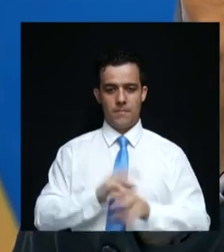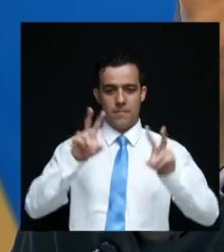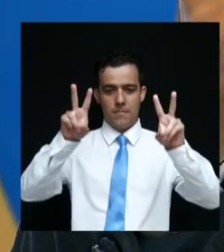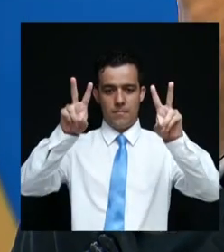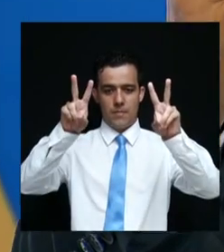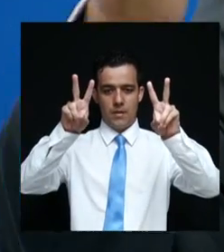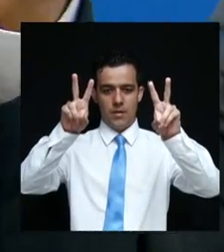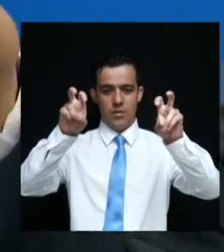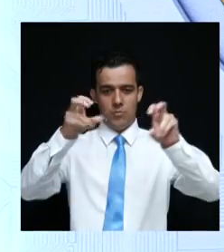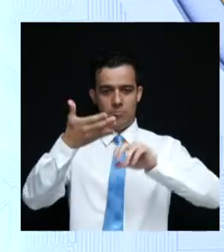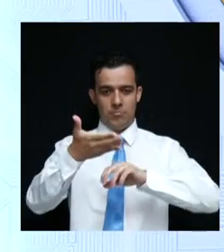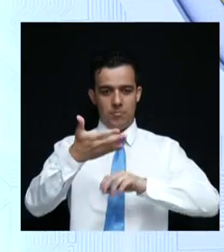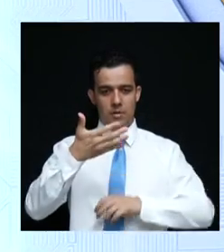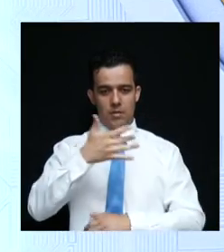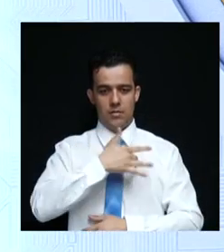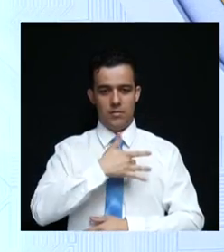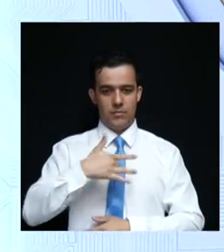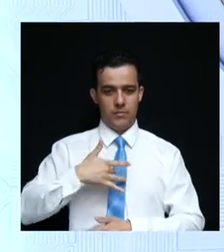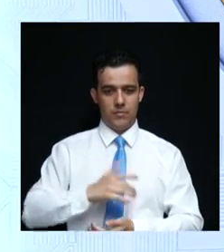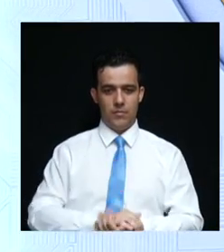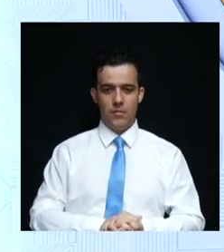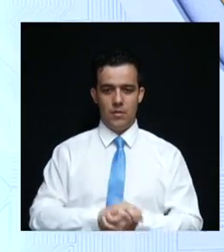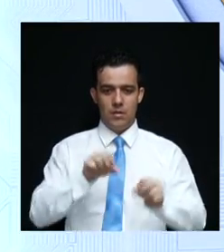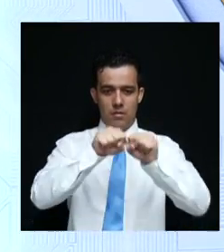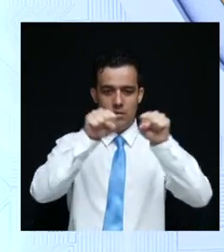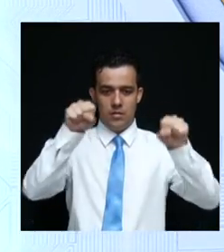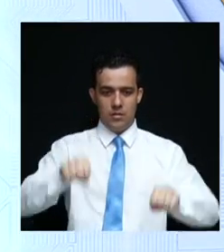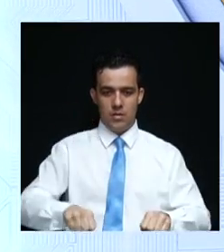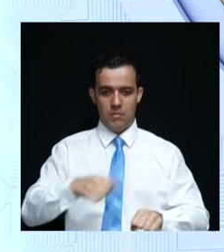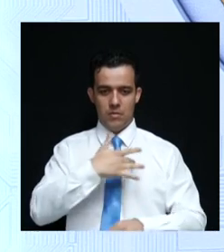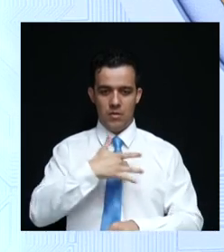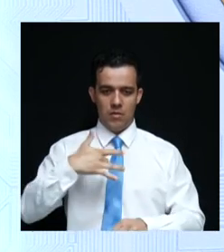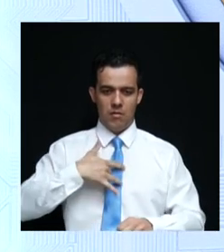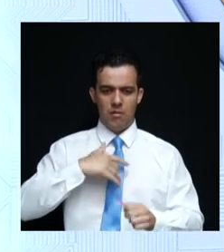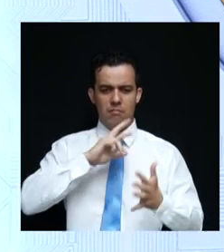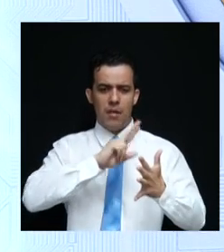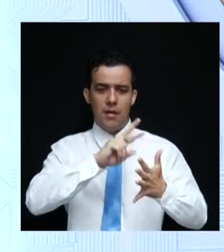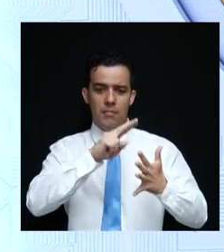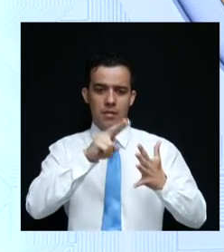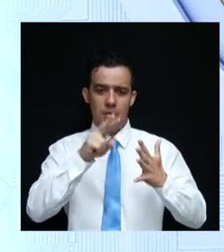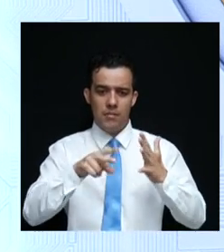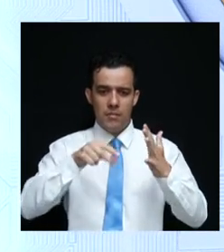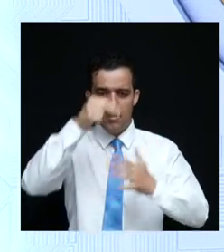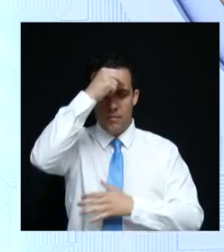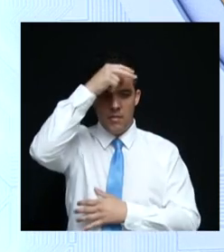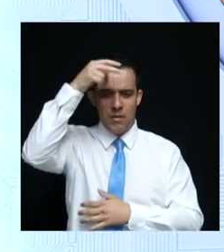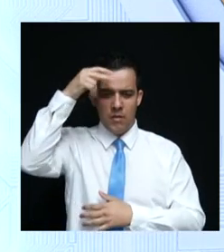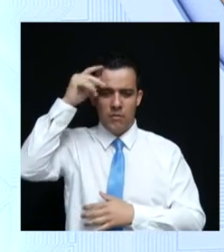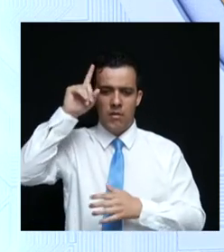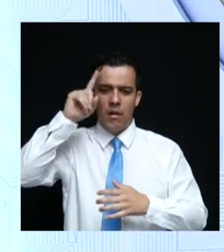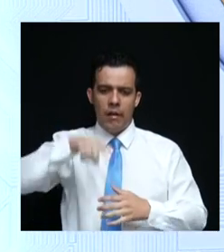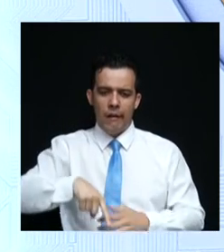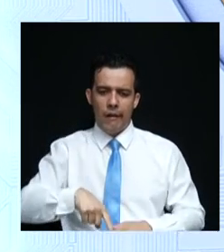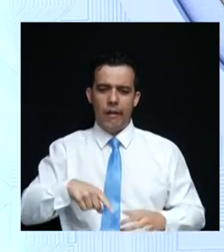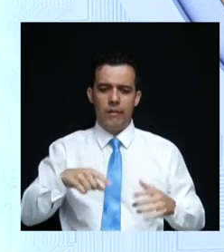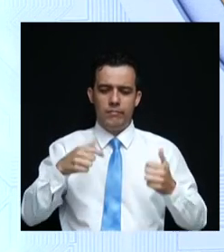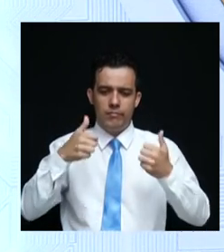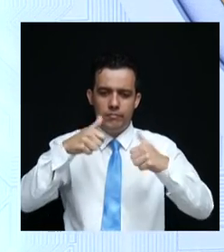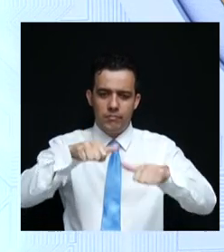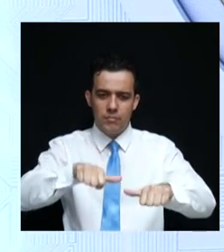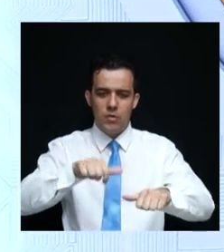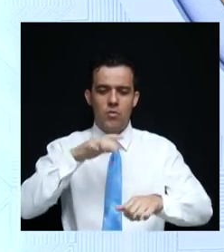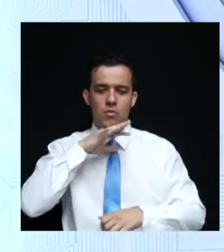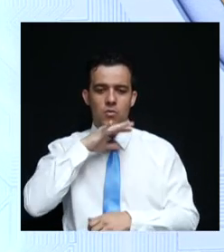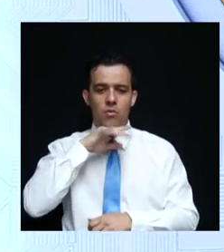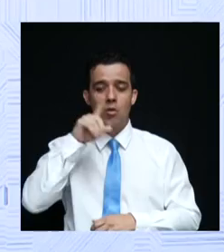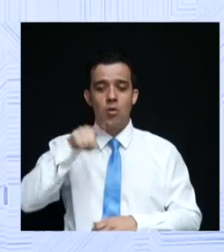Sobre saúde. O sistema de saúde de várias prefeituras é precário. Qual o projeto do senhor para a saúde